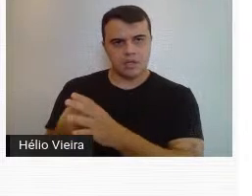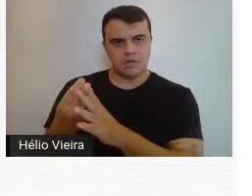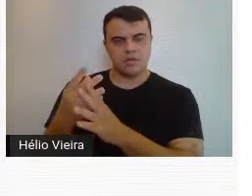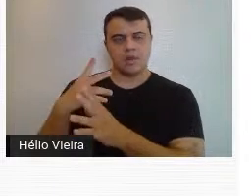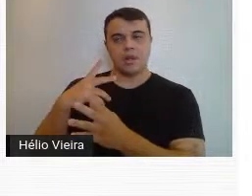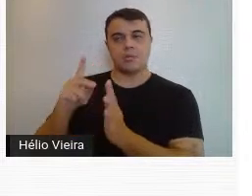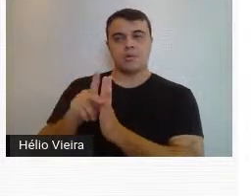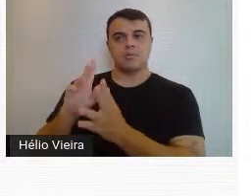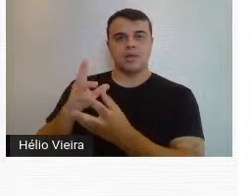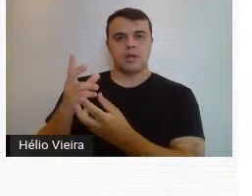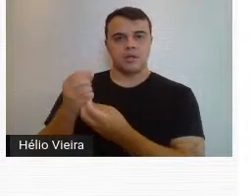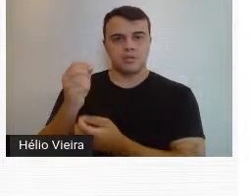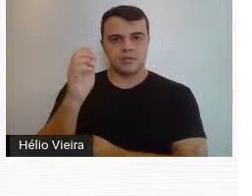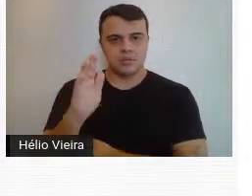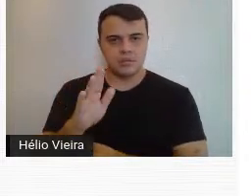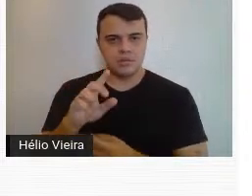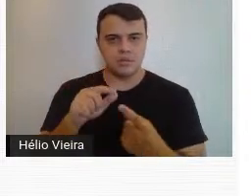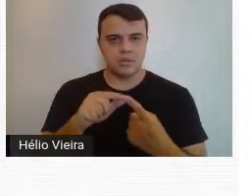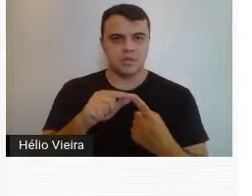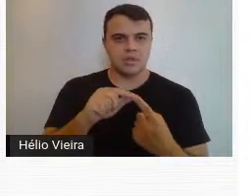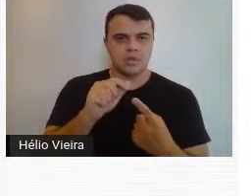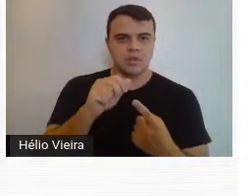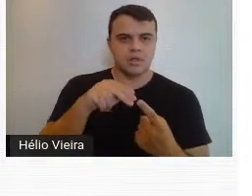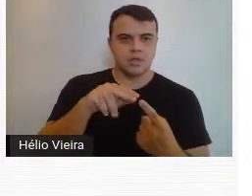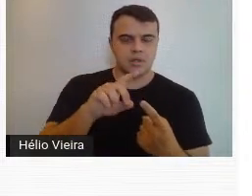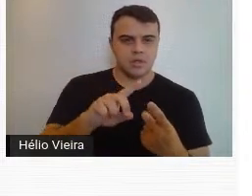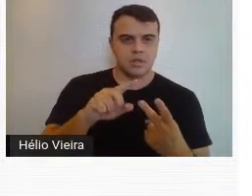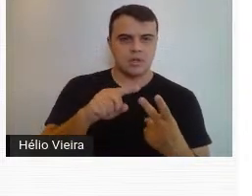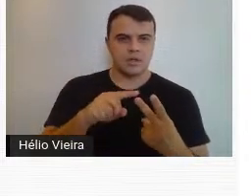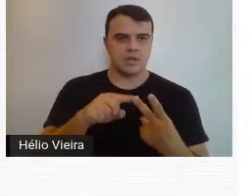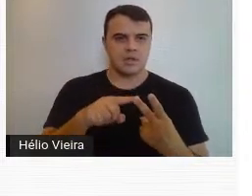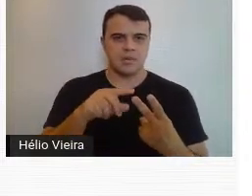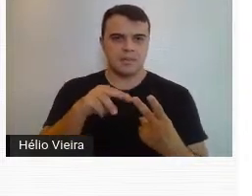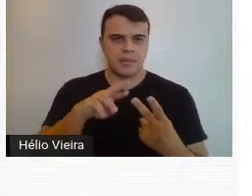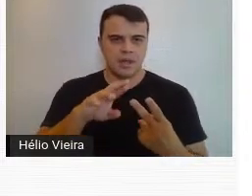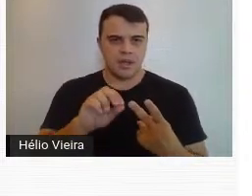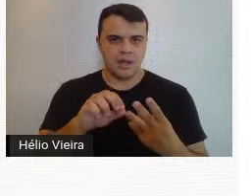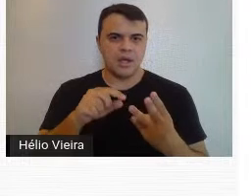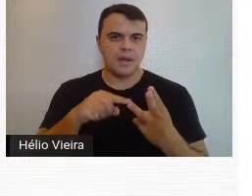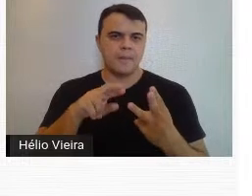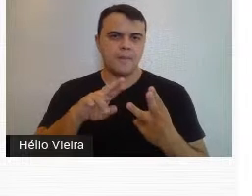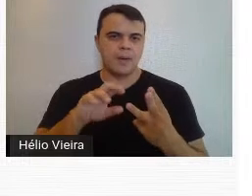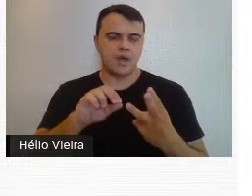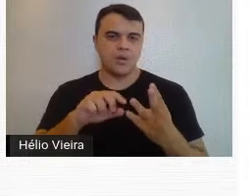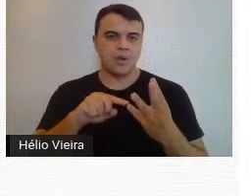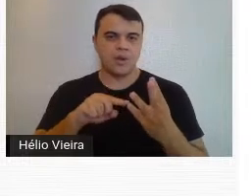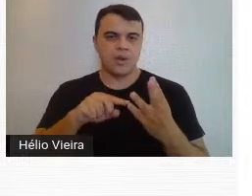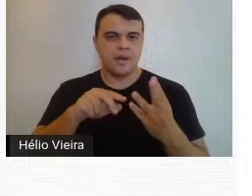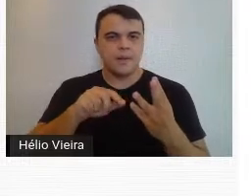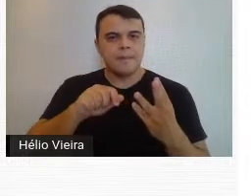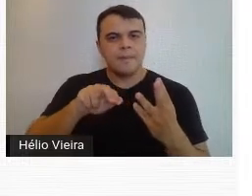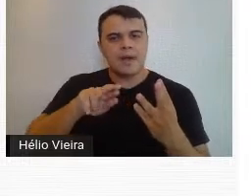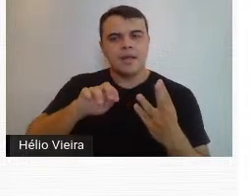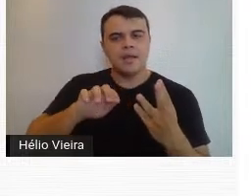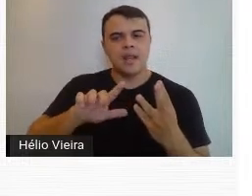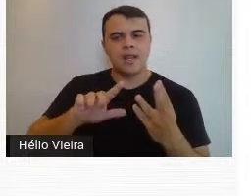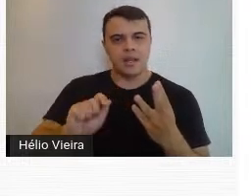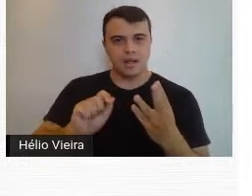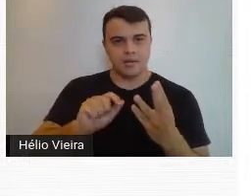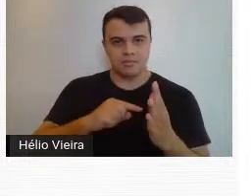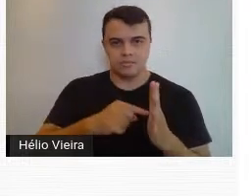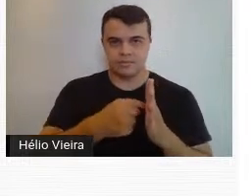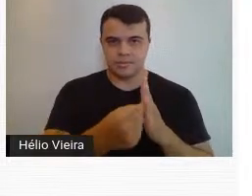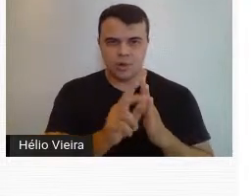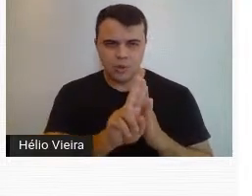brasileira. Então, vou falar da Milka de Castro, da Miri Vieira, Maria Helena Andrés, Mário Silésio e Marília Janete. Vamos voltar para o